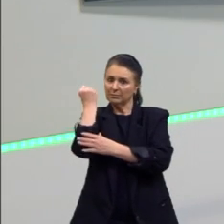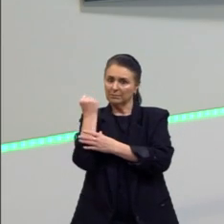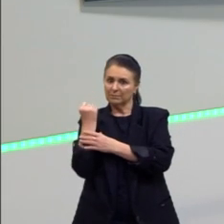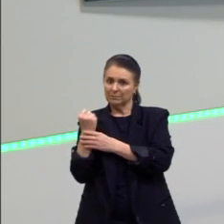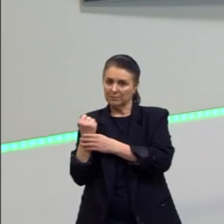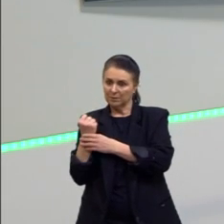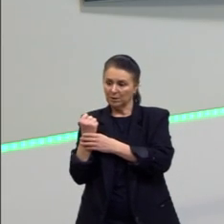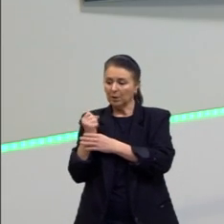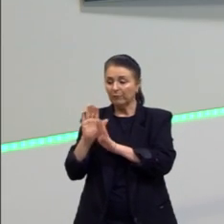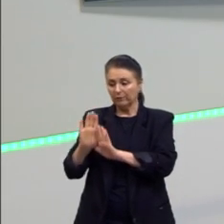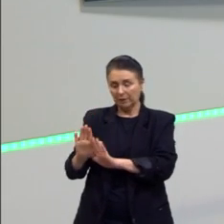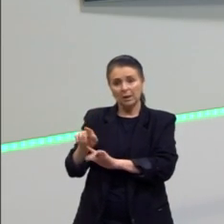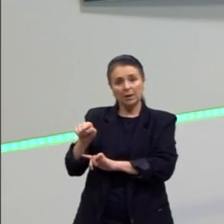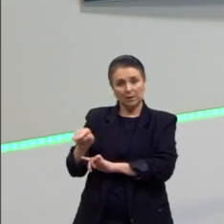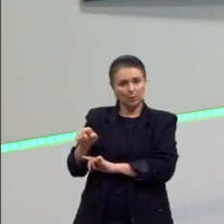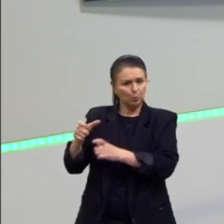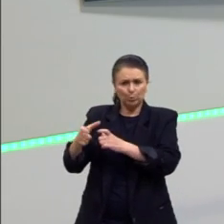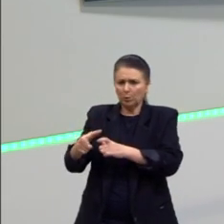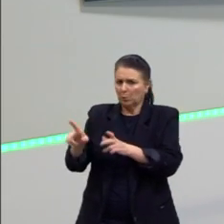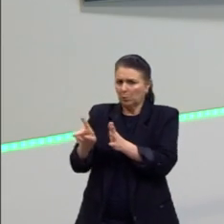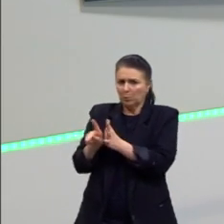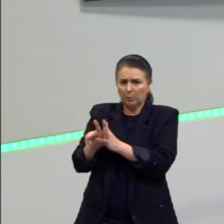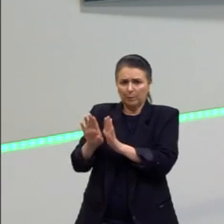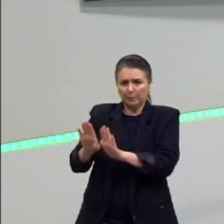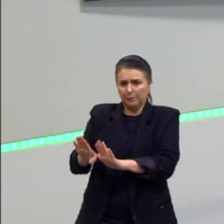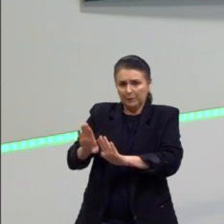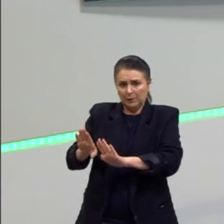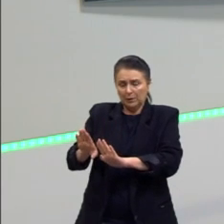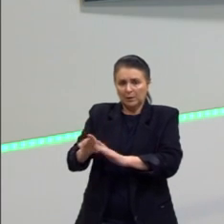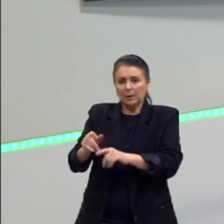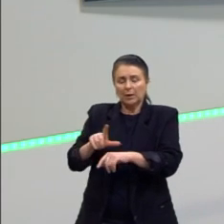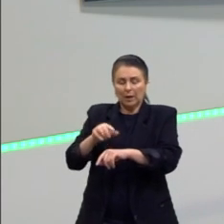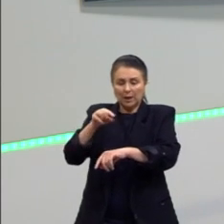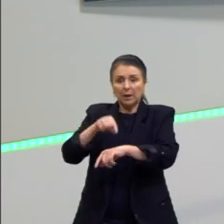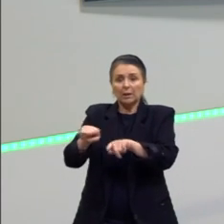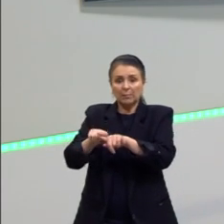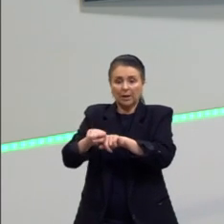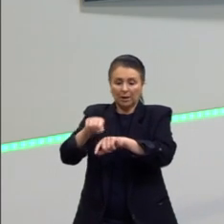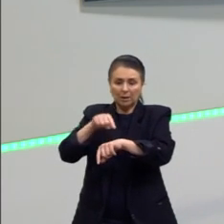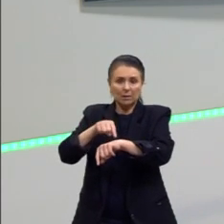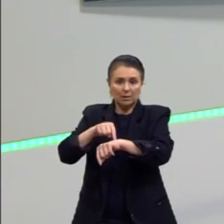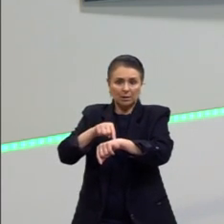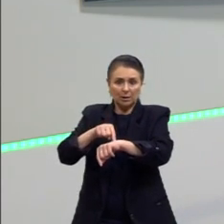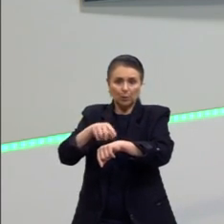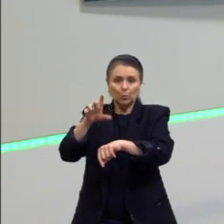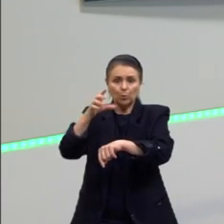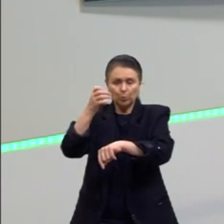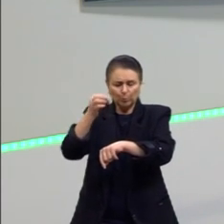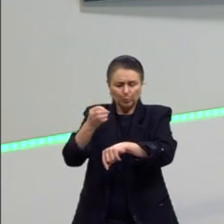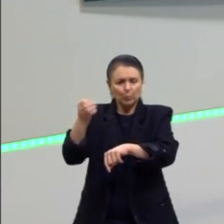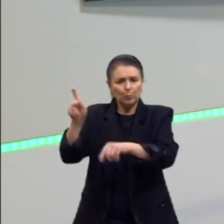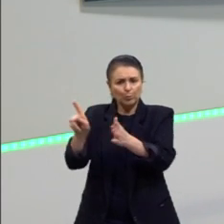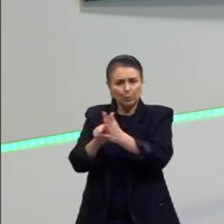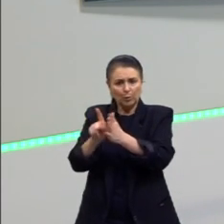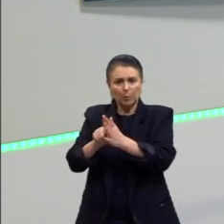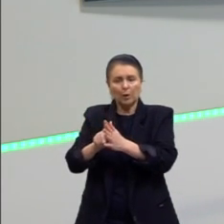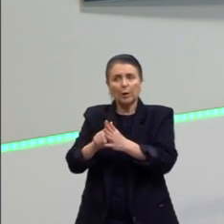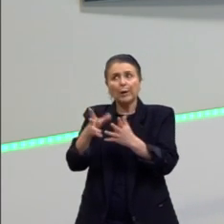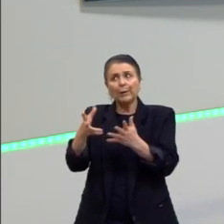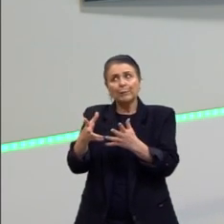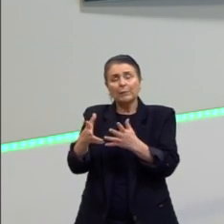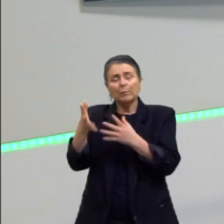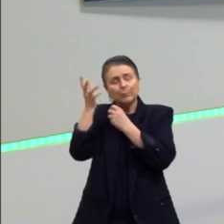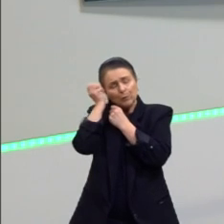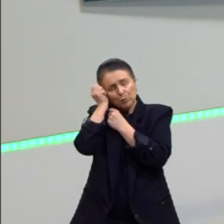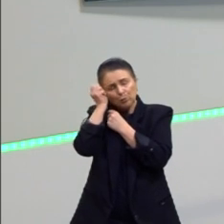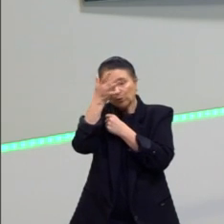as fezes ali no local que ele está picando, ele vai depositar as fezes. Geralmente acontece quando a pessoa está dormindo, né? Ela